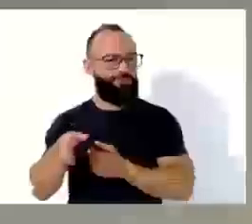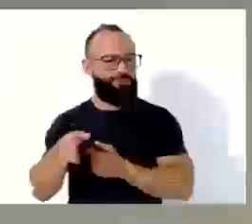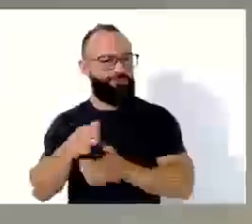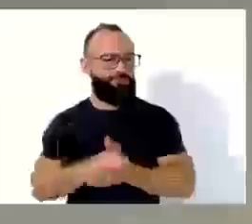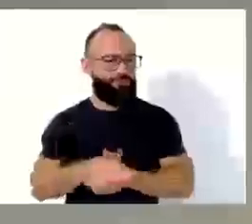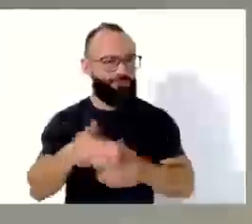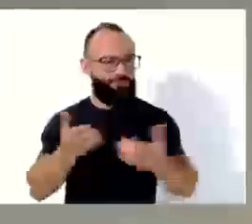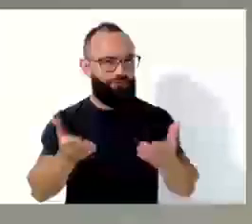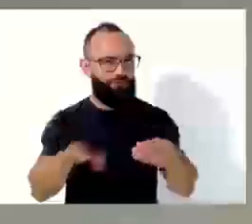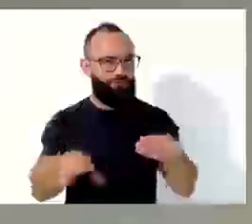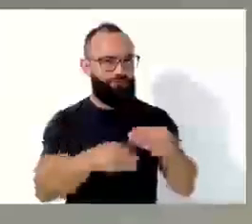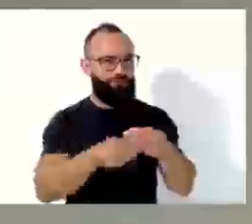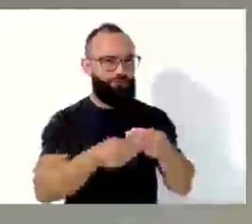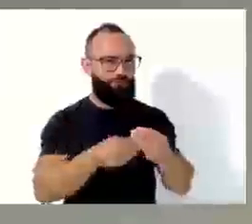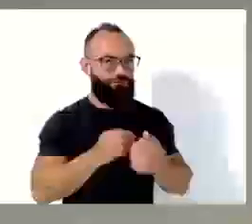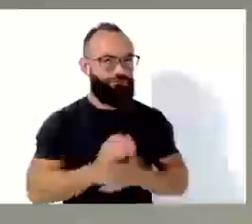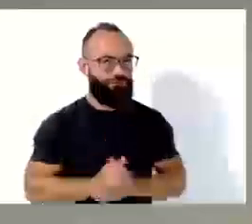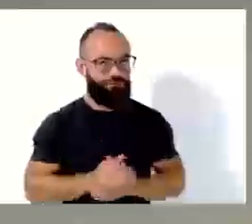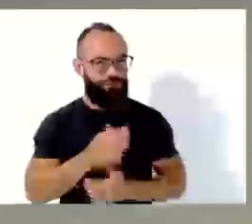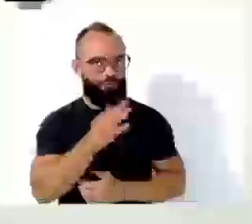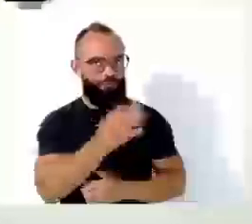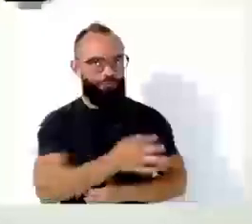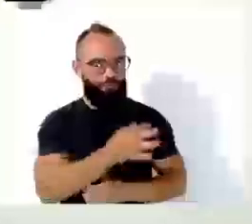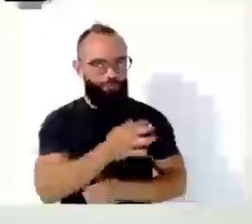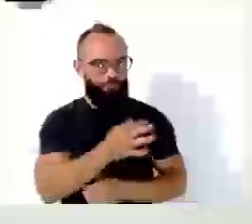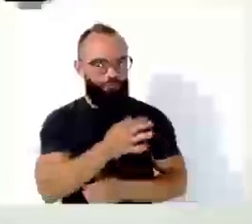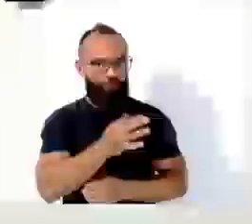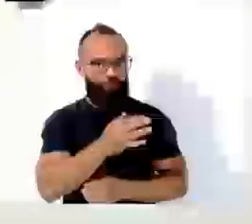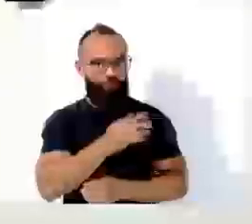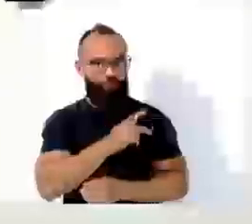então, para o nosso futuro presidente, vereador Cris.